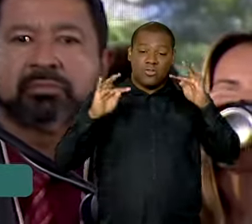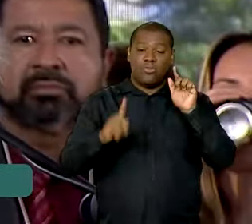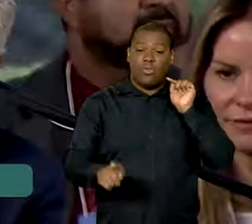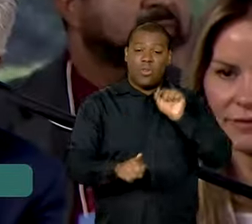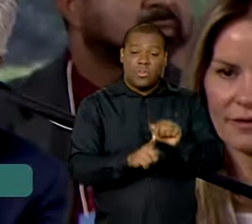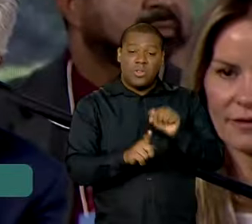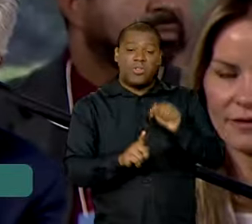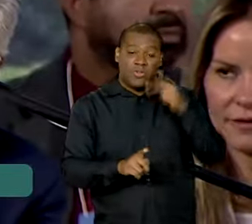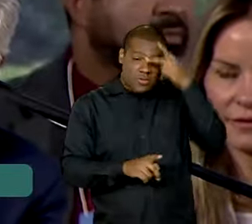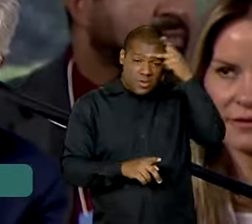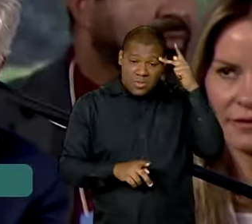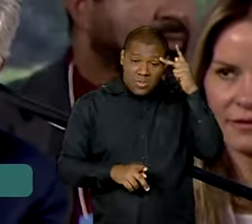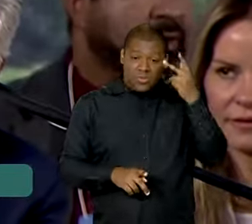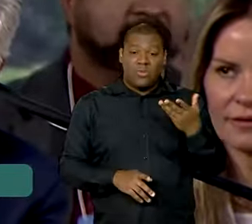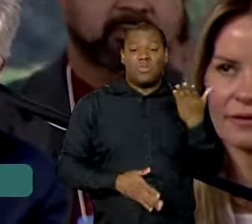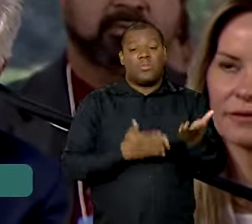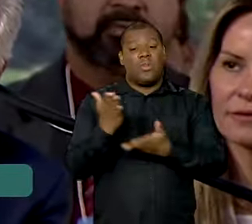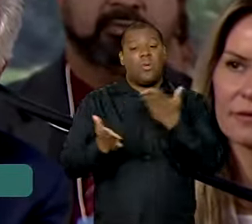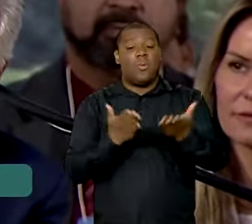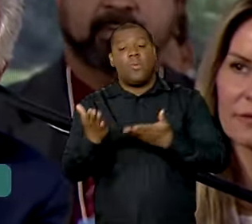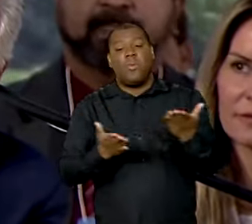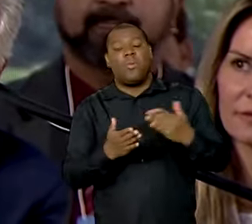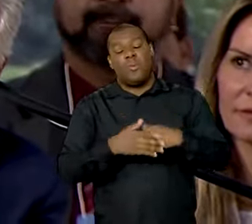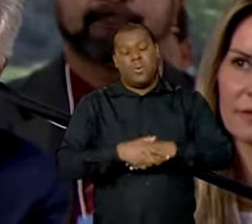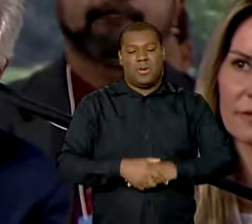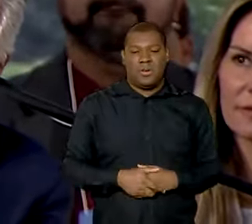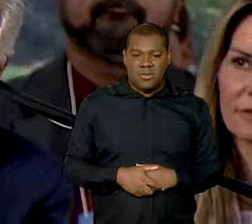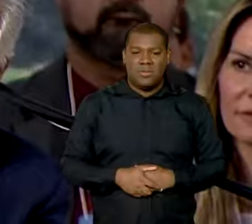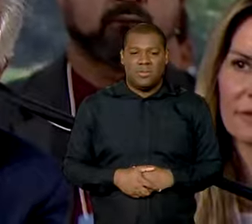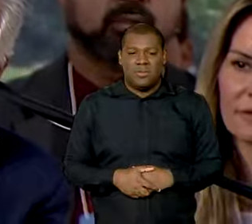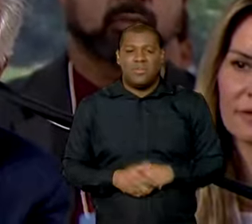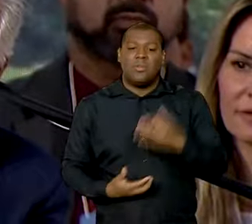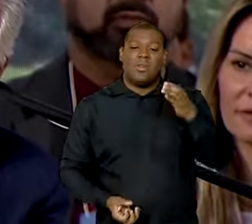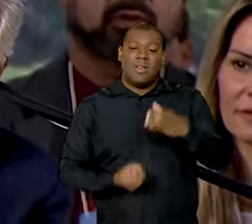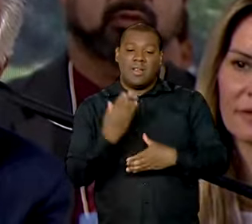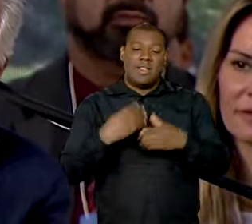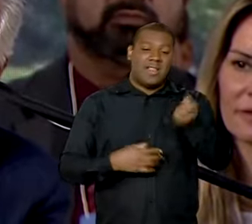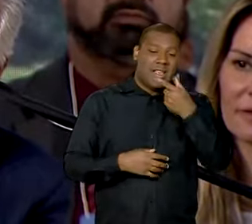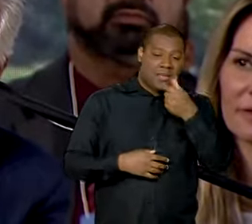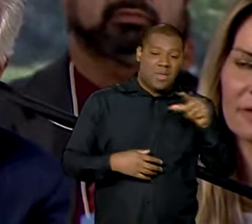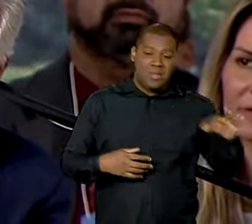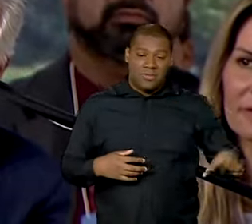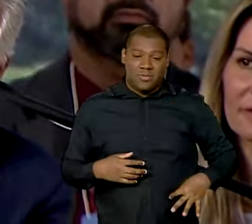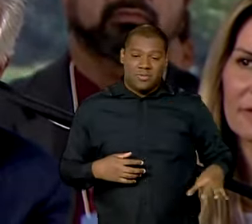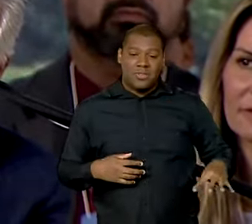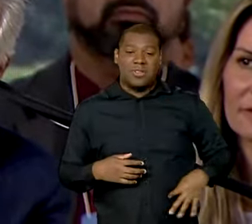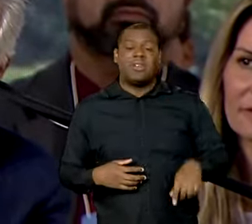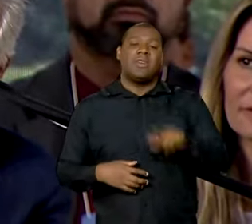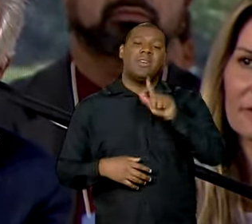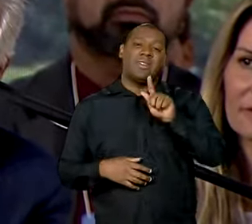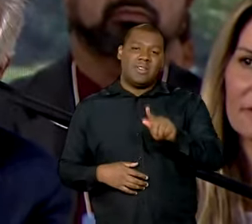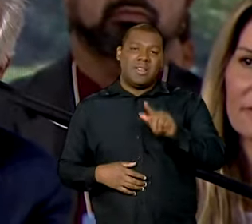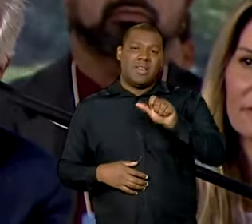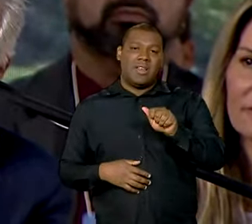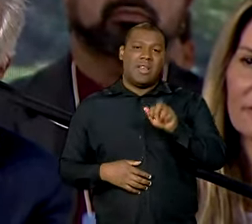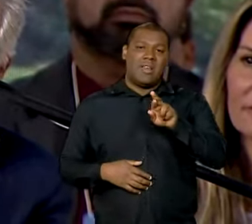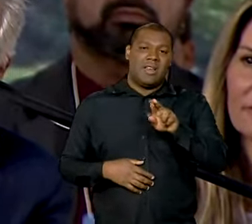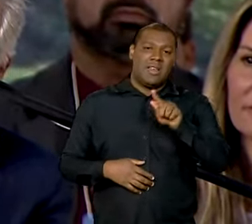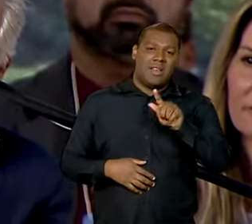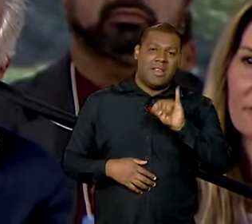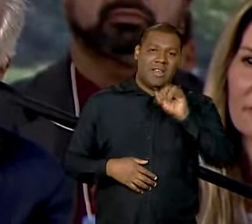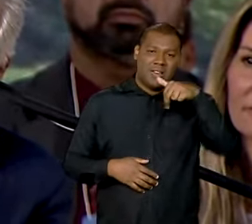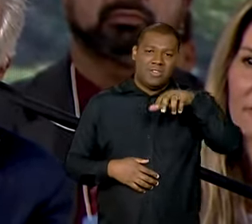país. Nós vamos avançar com uma insulina, Gardina, que é uma insulina de nova tecnologia